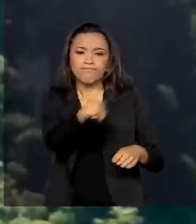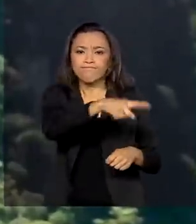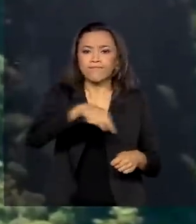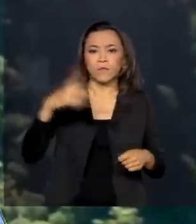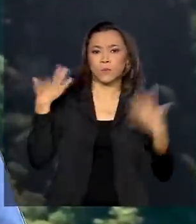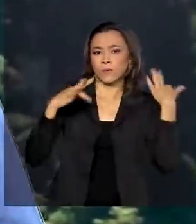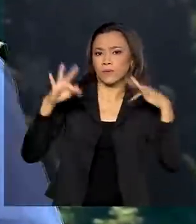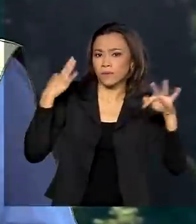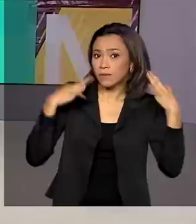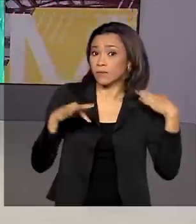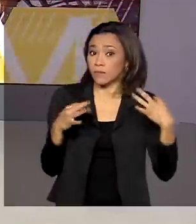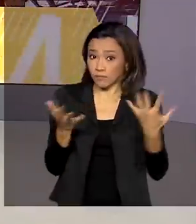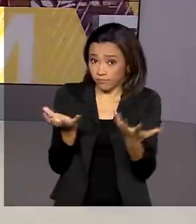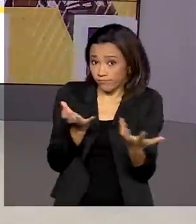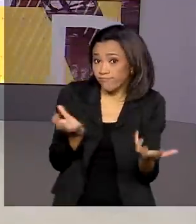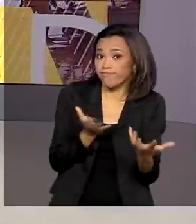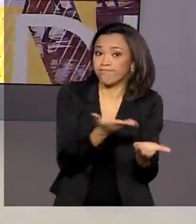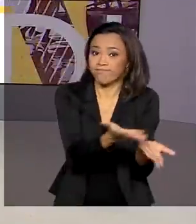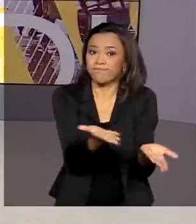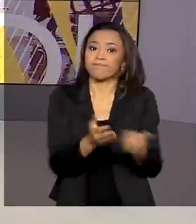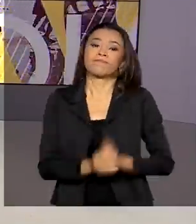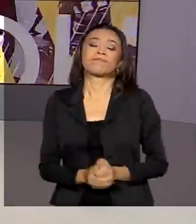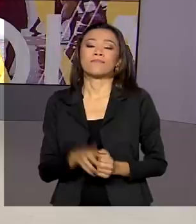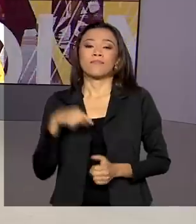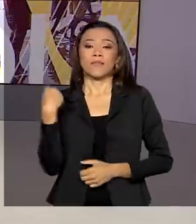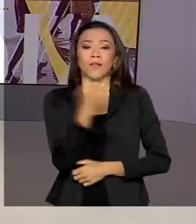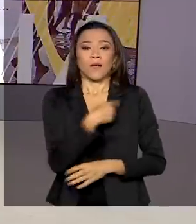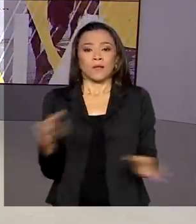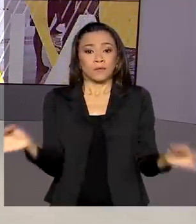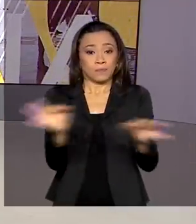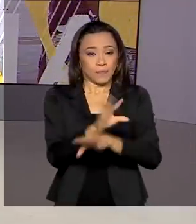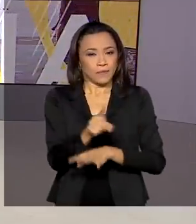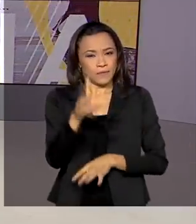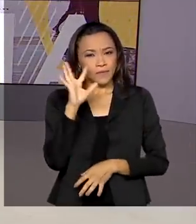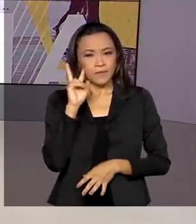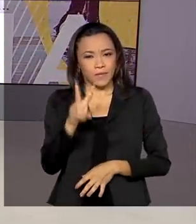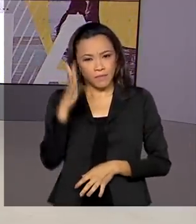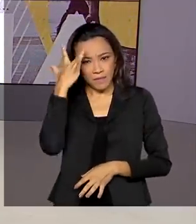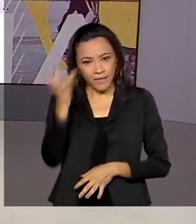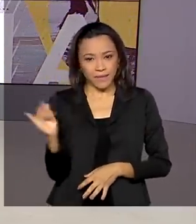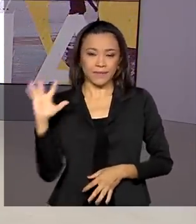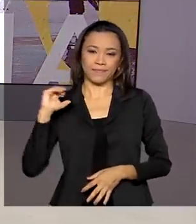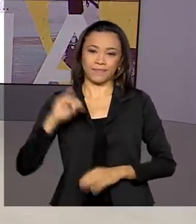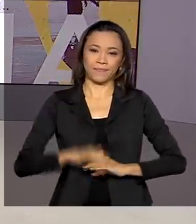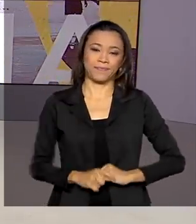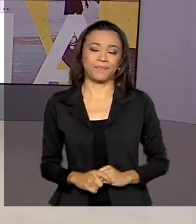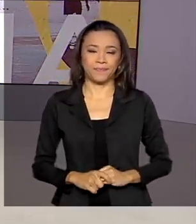sociedade demanda. O Brasil em Dia fica por aqui. Nos vemos amanhã. Até lá.